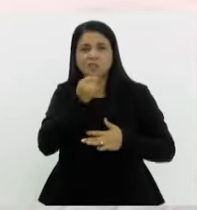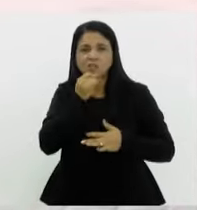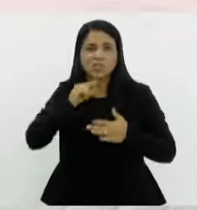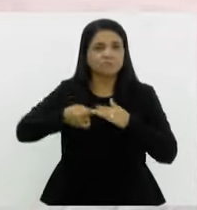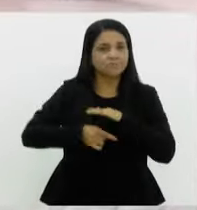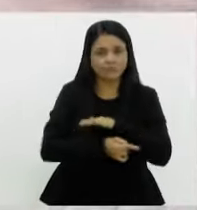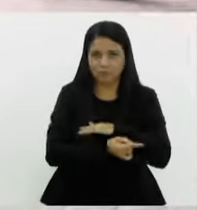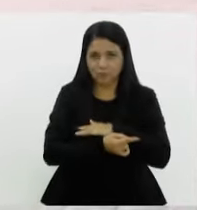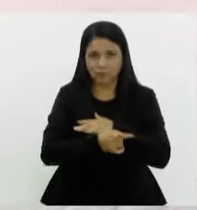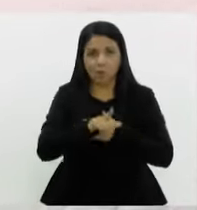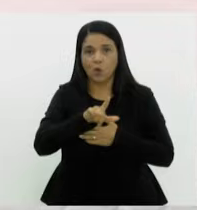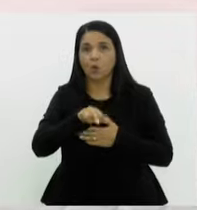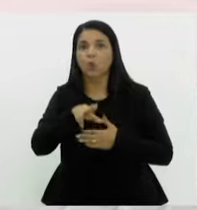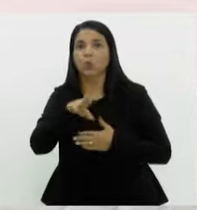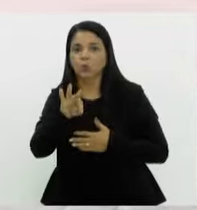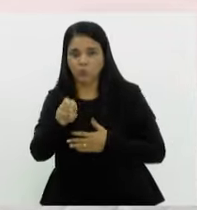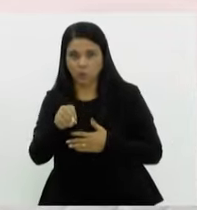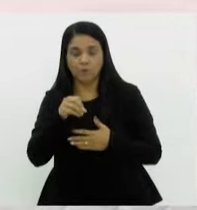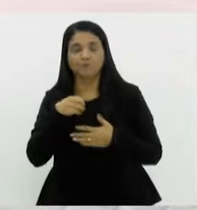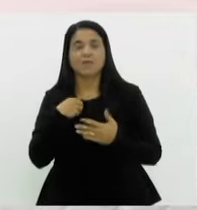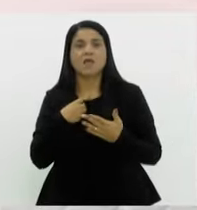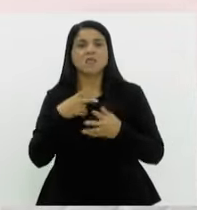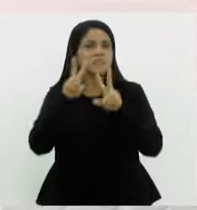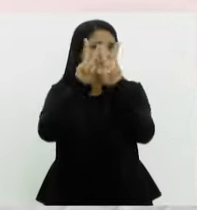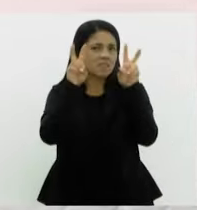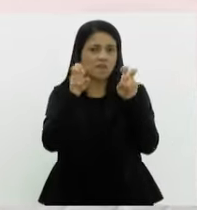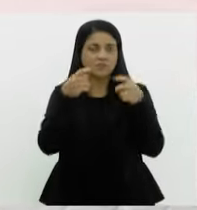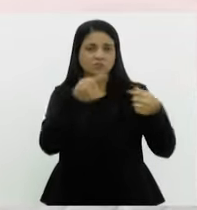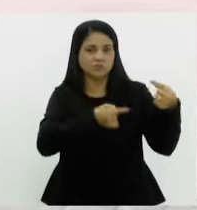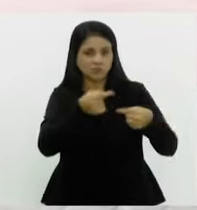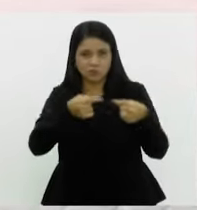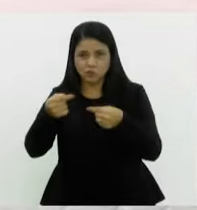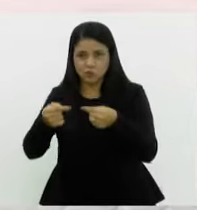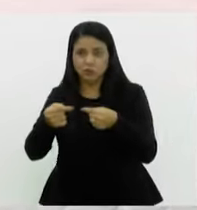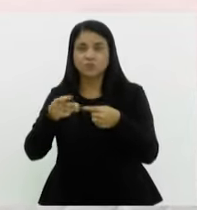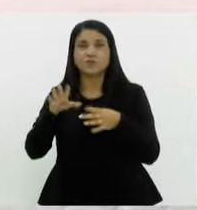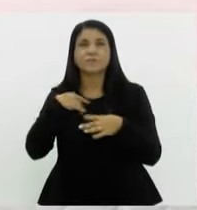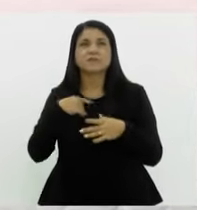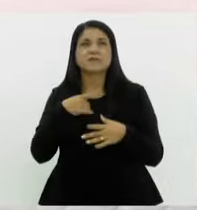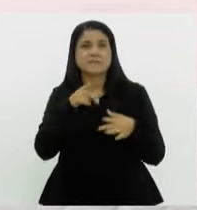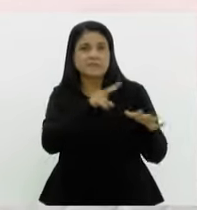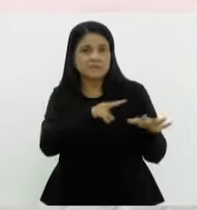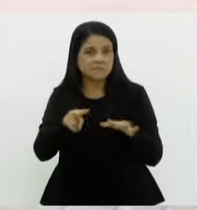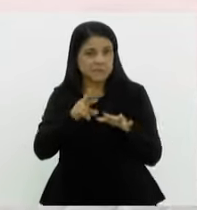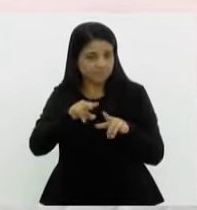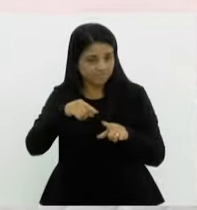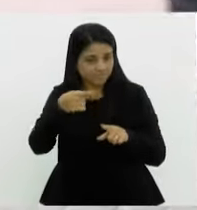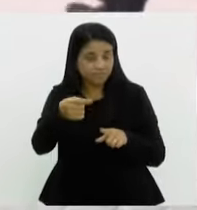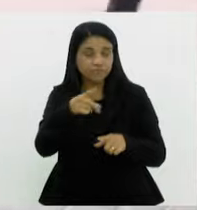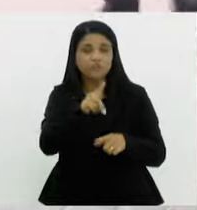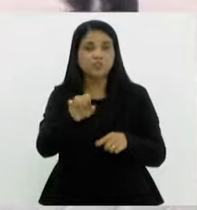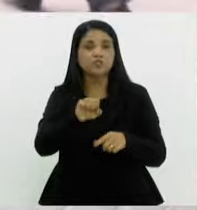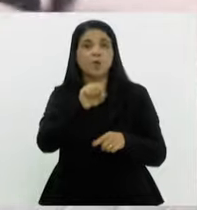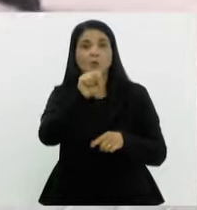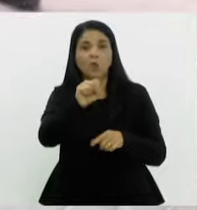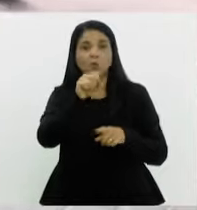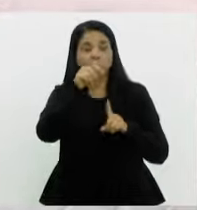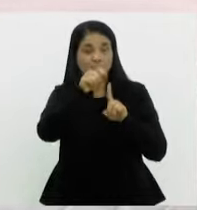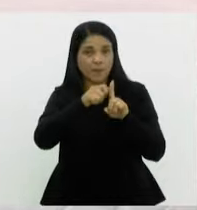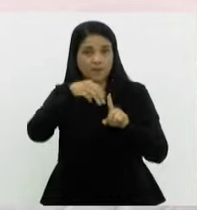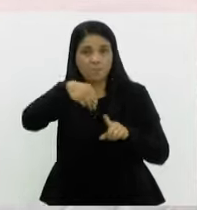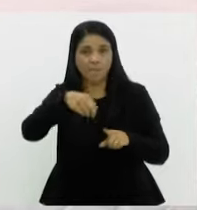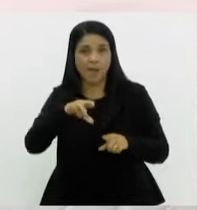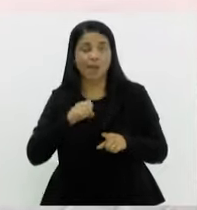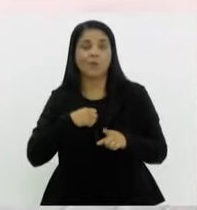Abordamos temas sobre o luto, sobre o processo. Por exemplo, semana que vem, na próxima reunião, que é dia 8 de maio, nós vamos falar sobre o luto